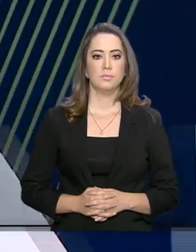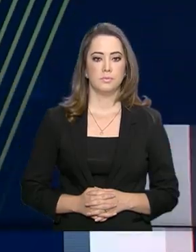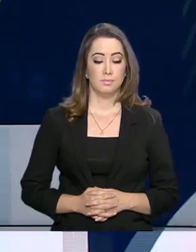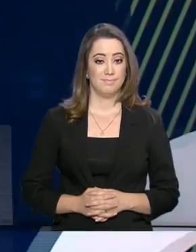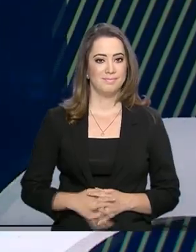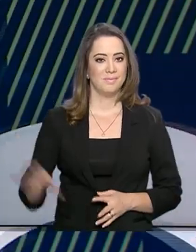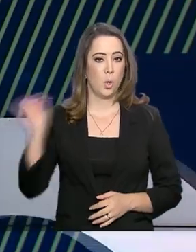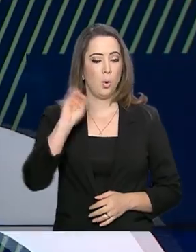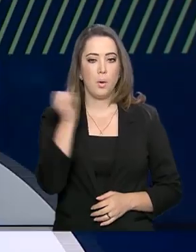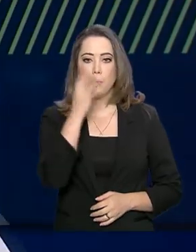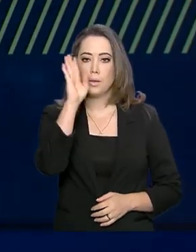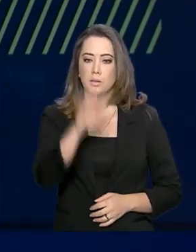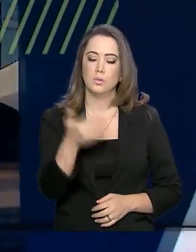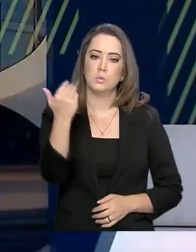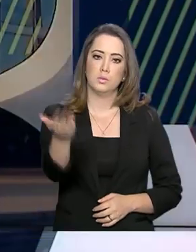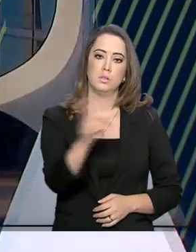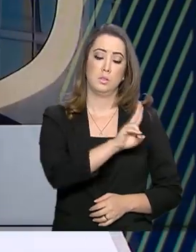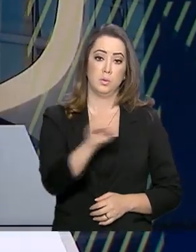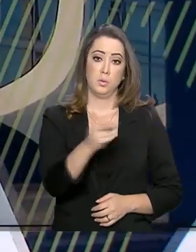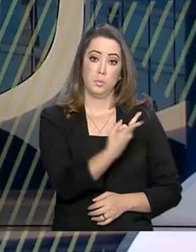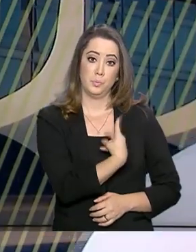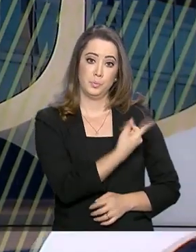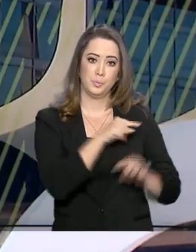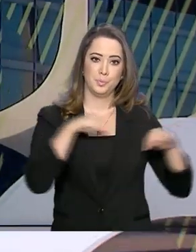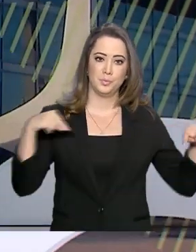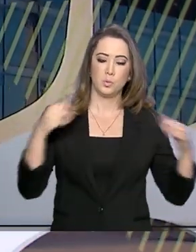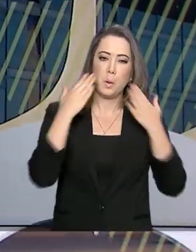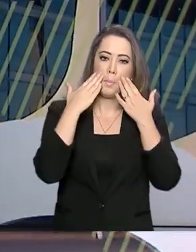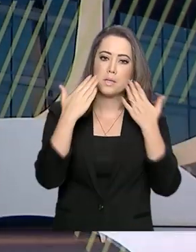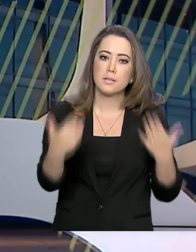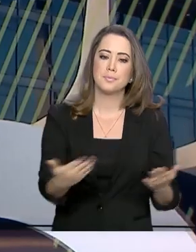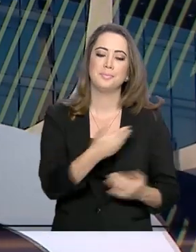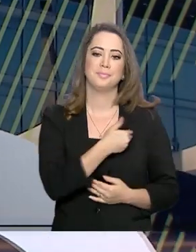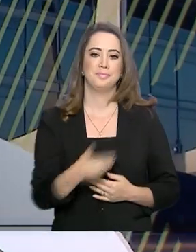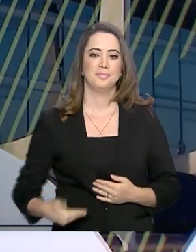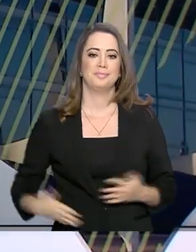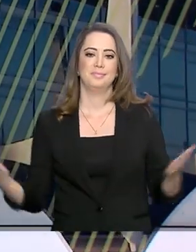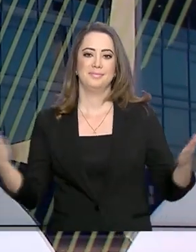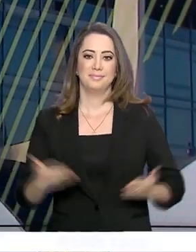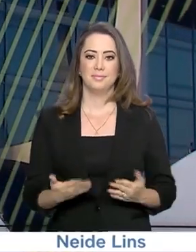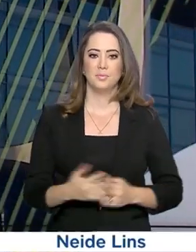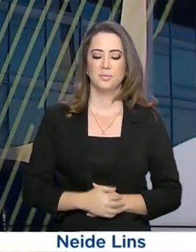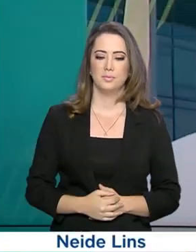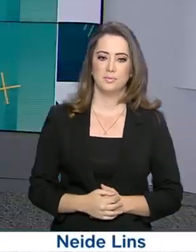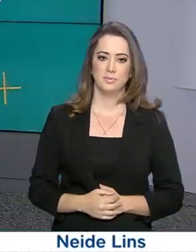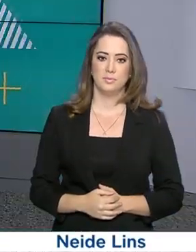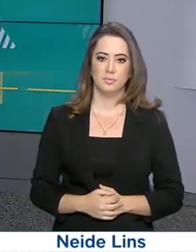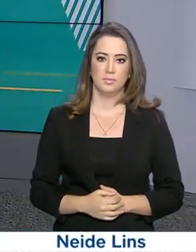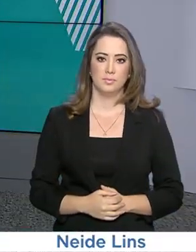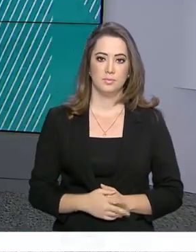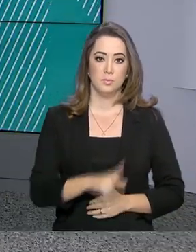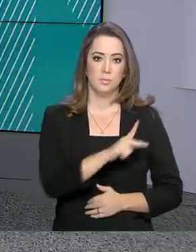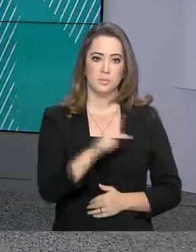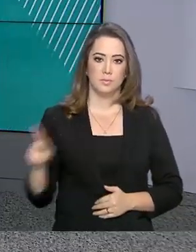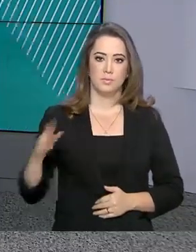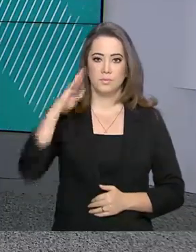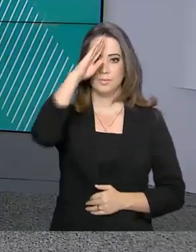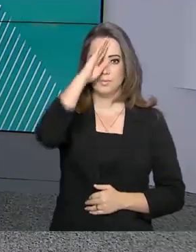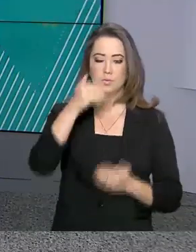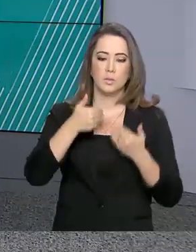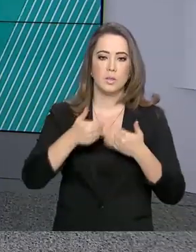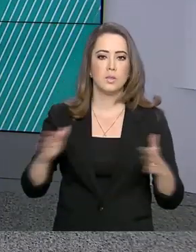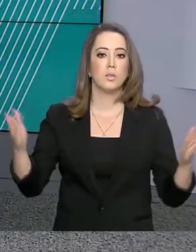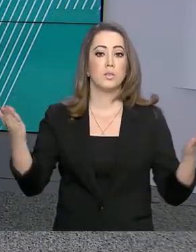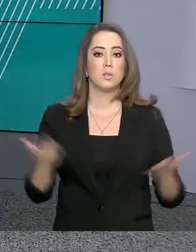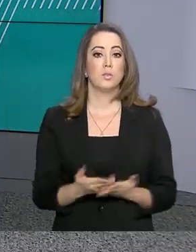Olá, boa tarde para você. Eu sou o Roberto Camargo e estamos de volta com mais uma edição do Governo Agora. O presidente Jair